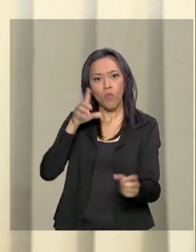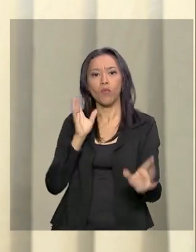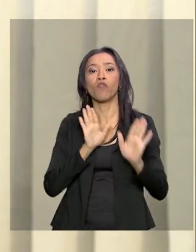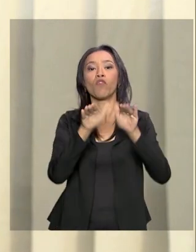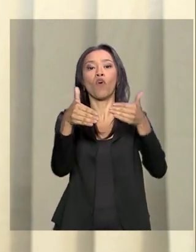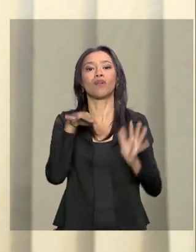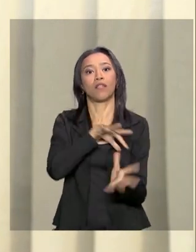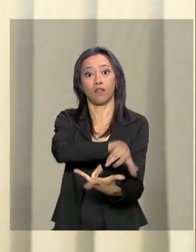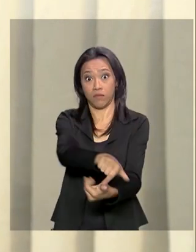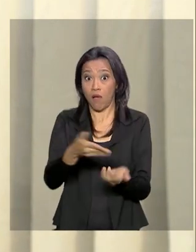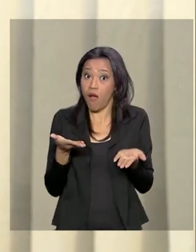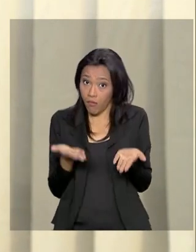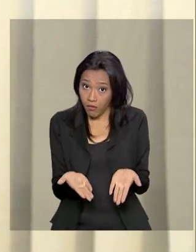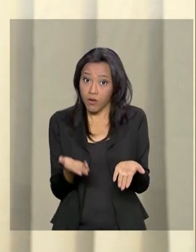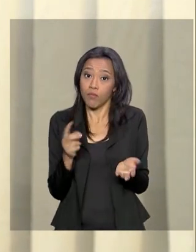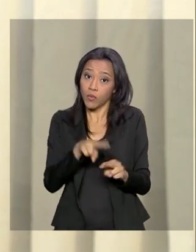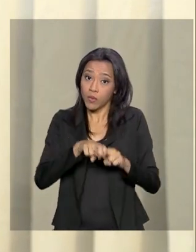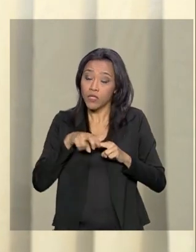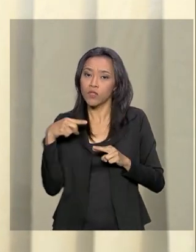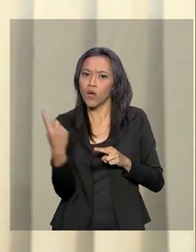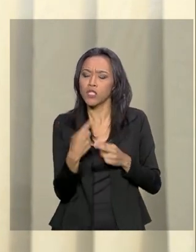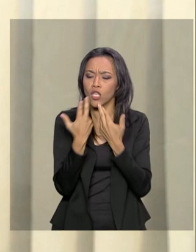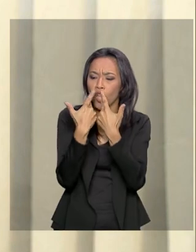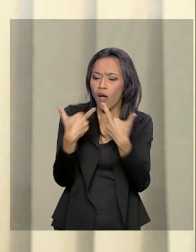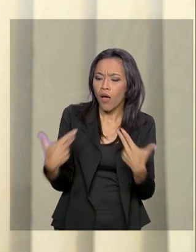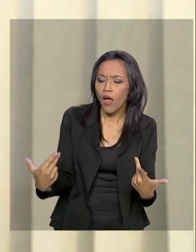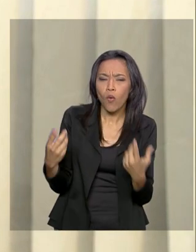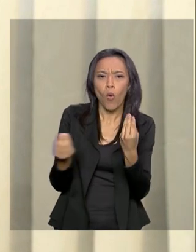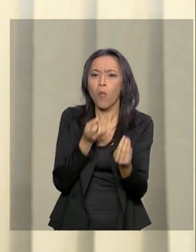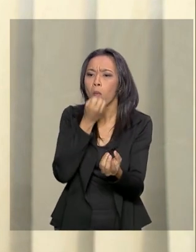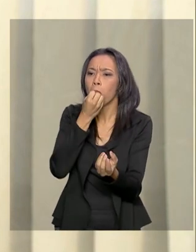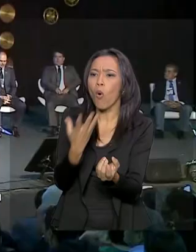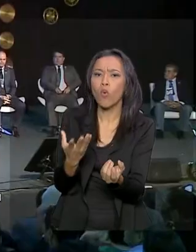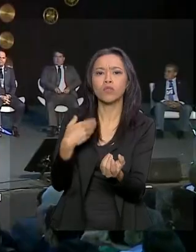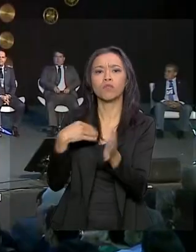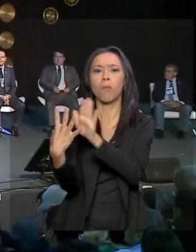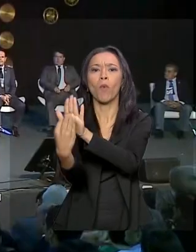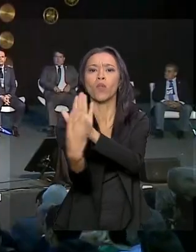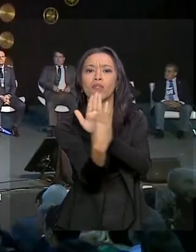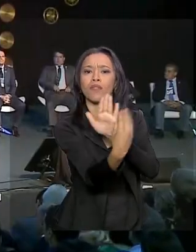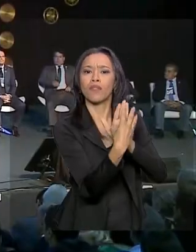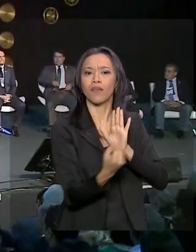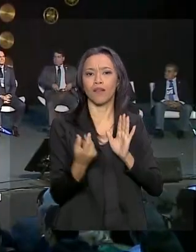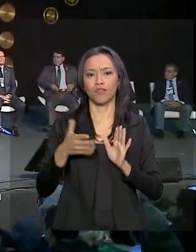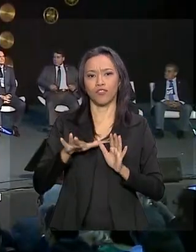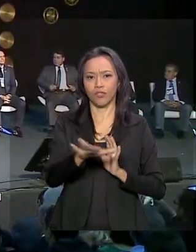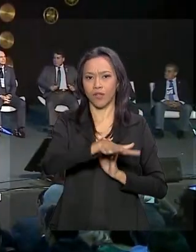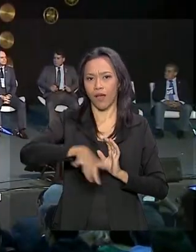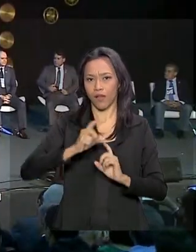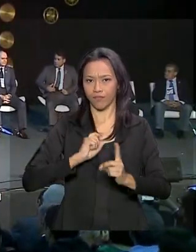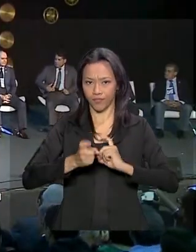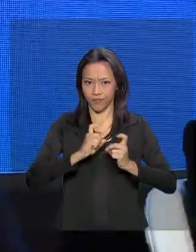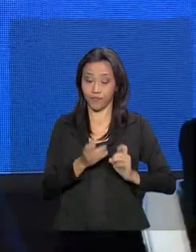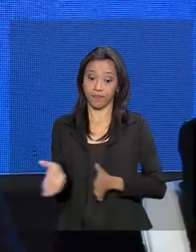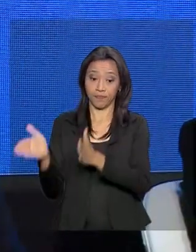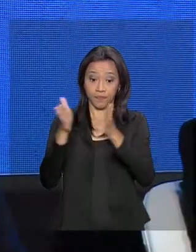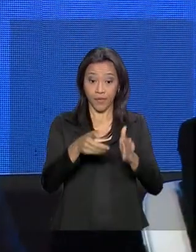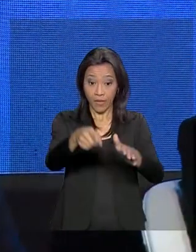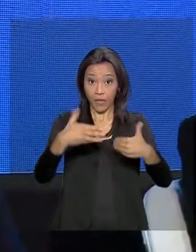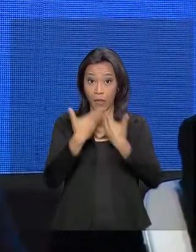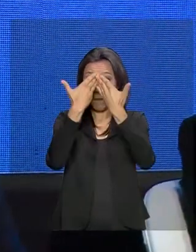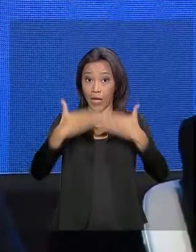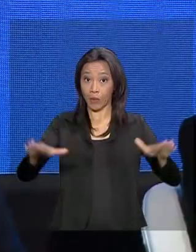disso, de fazer inovação através de bons conceitos de gestão. Durante a cerimônia de abertura do fórum, o vice